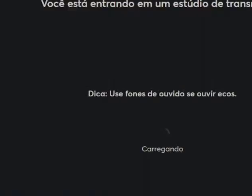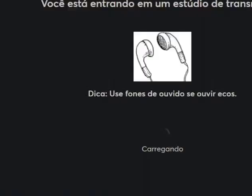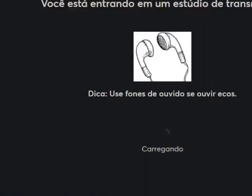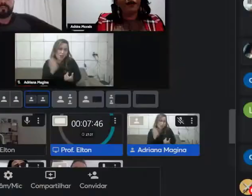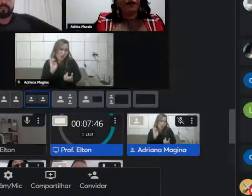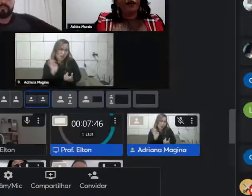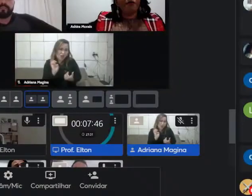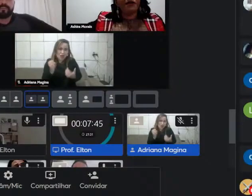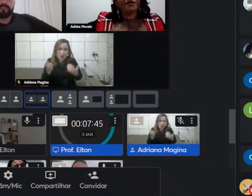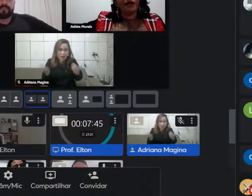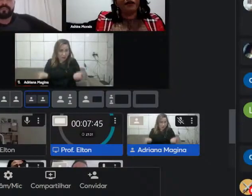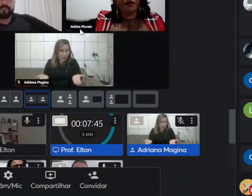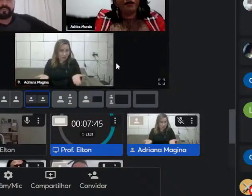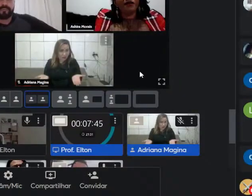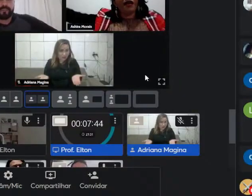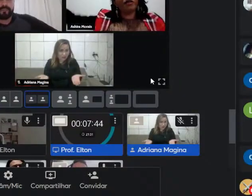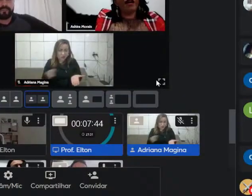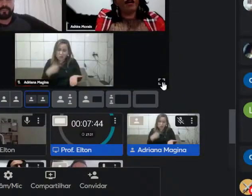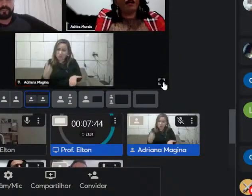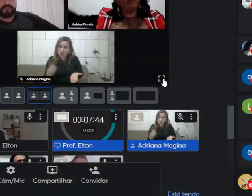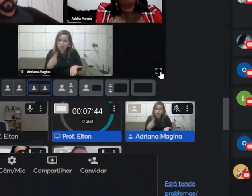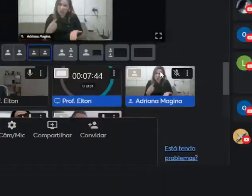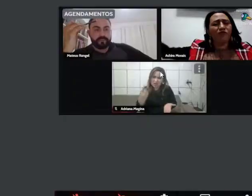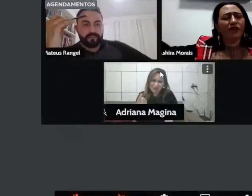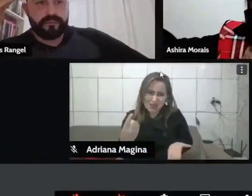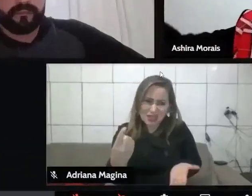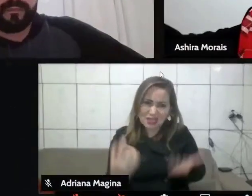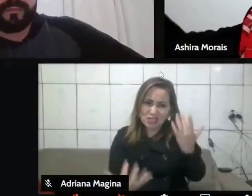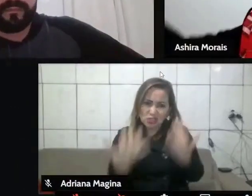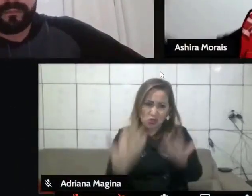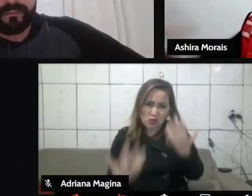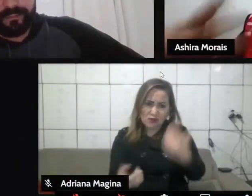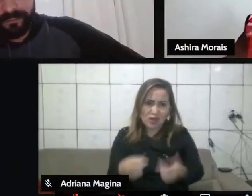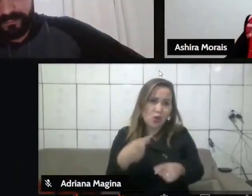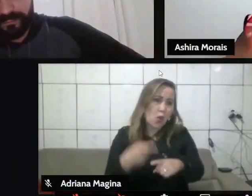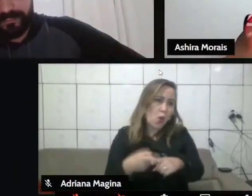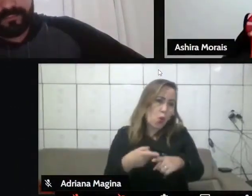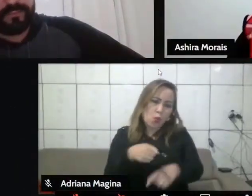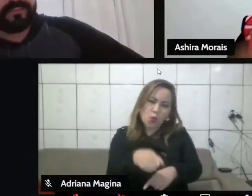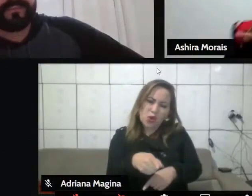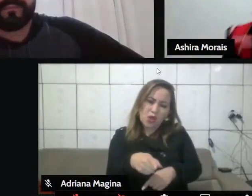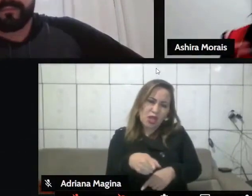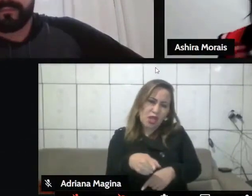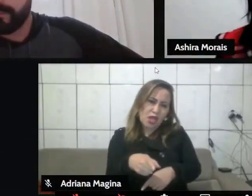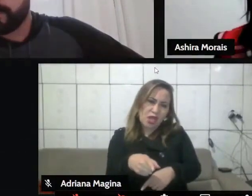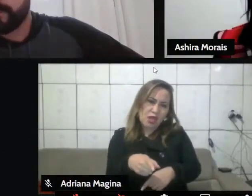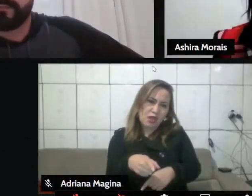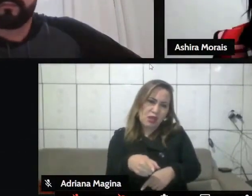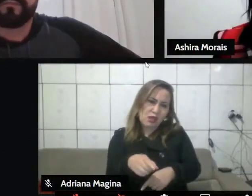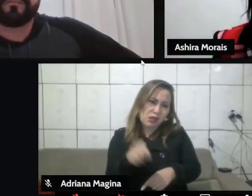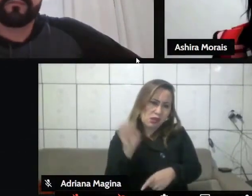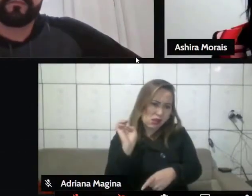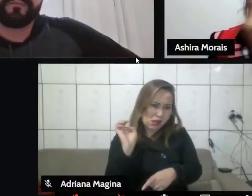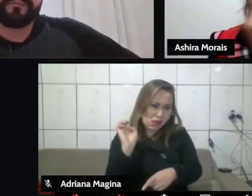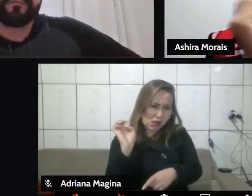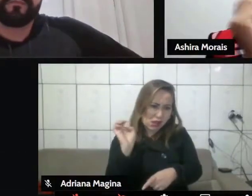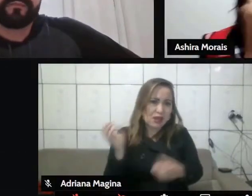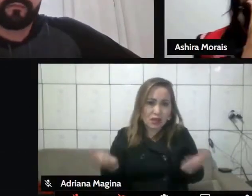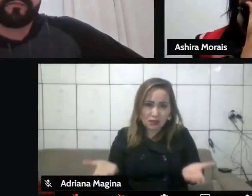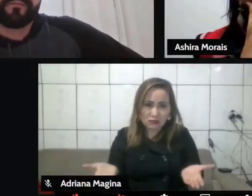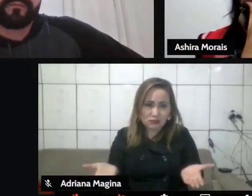você vai passar a eternidade lá no inferno de fogo conforme reza a tradição ortodoxa da igreja.